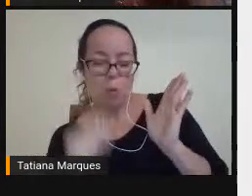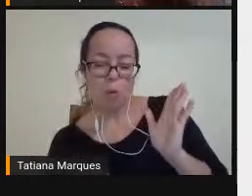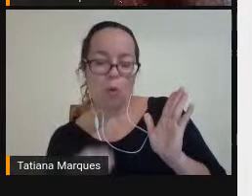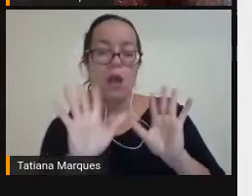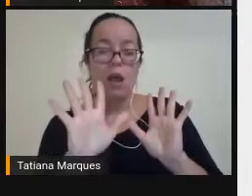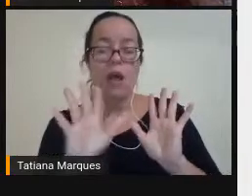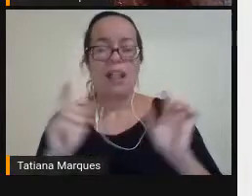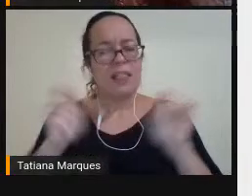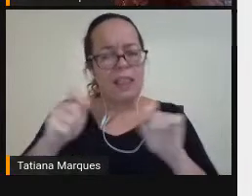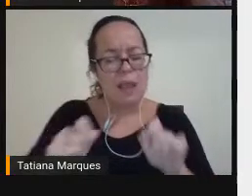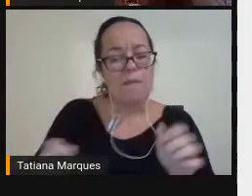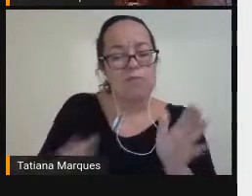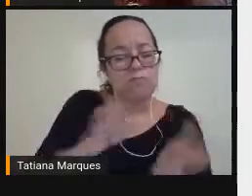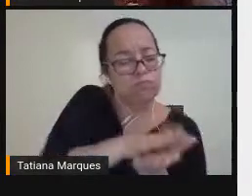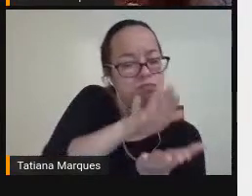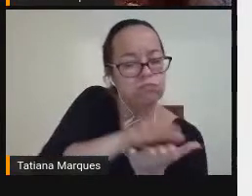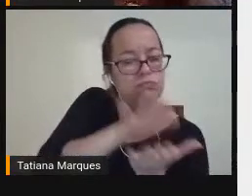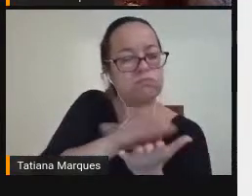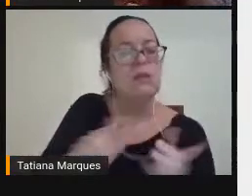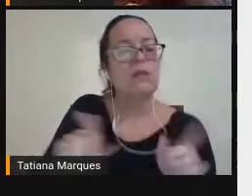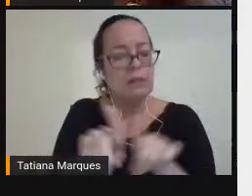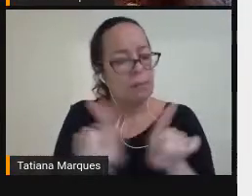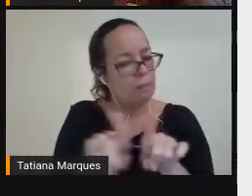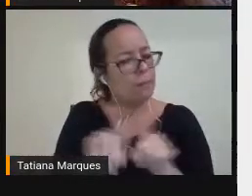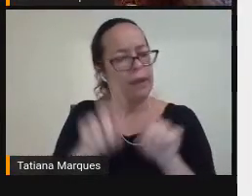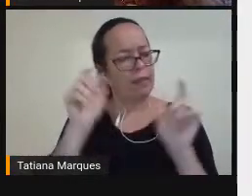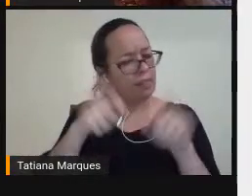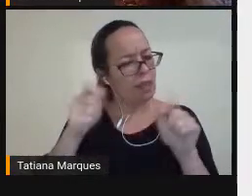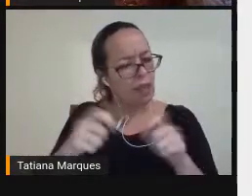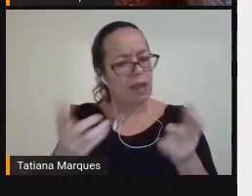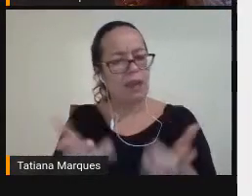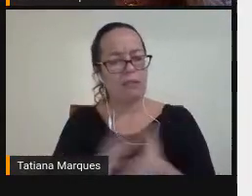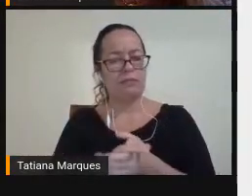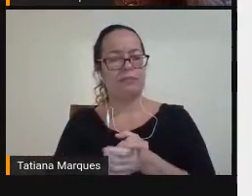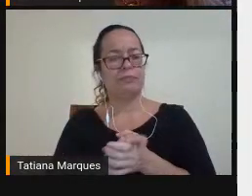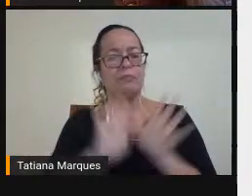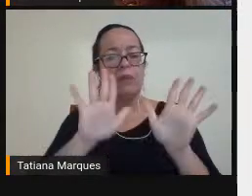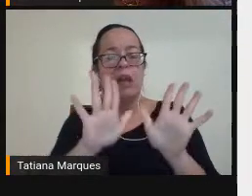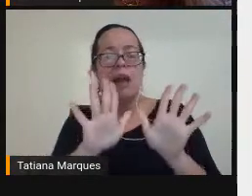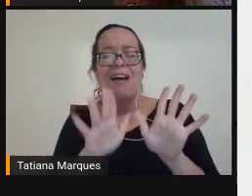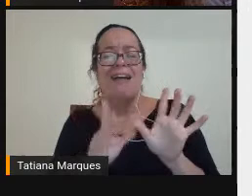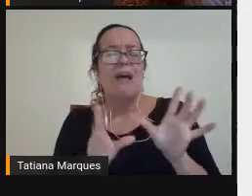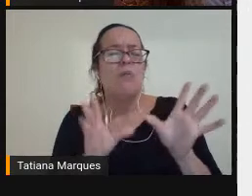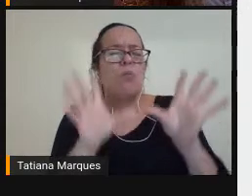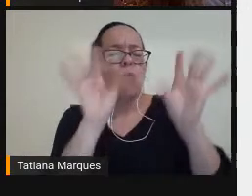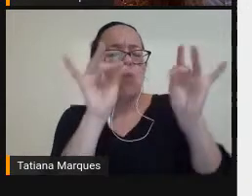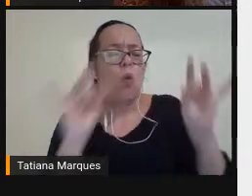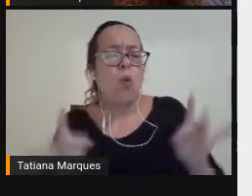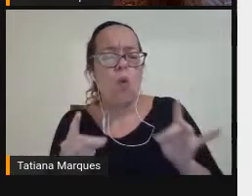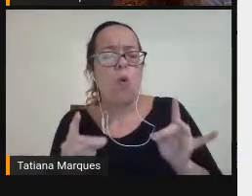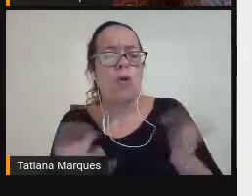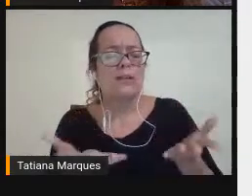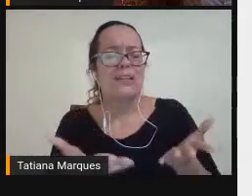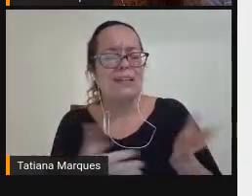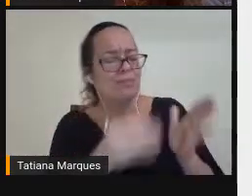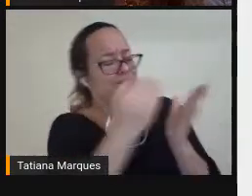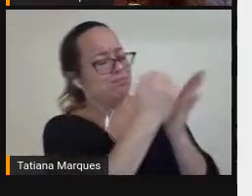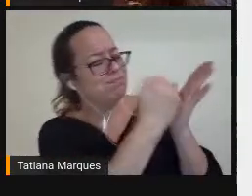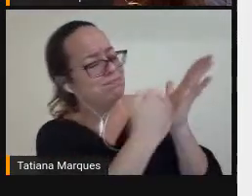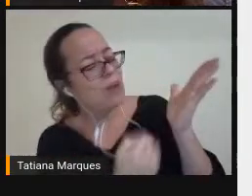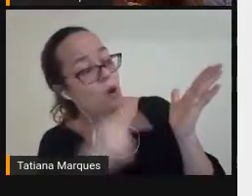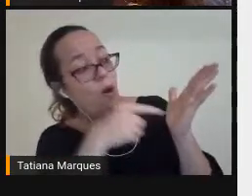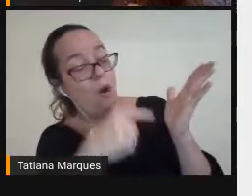atividades Nele também E olha só Pessoal A quantidade De opções Aqui Que ele tem Pra gente trabalhar